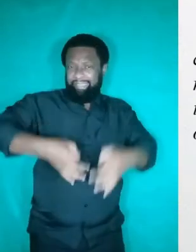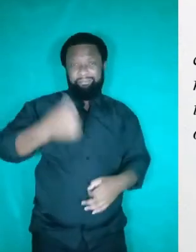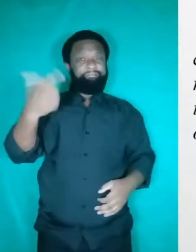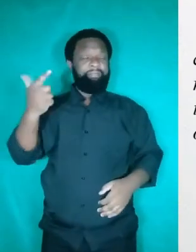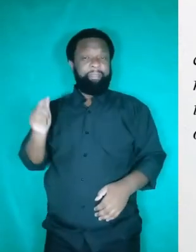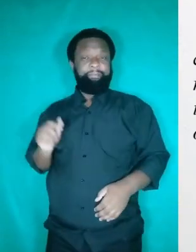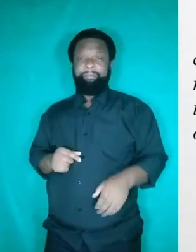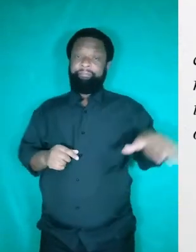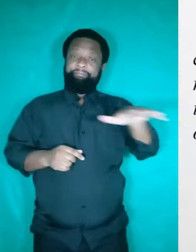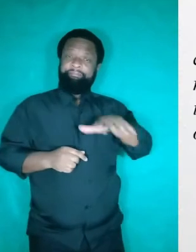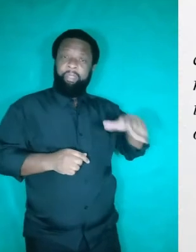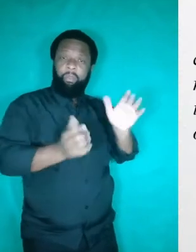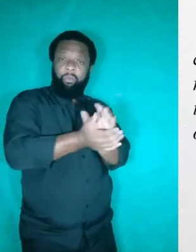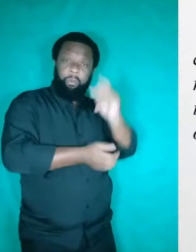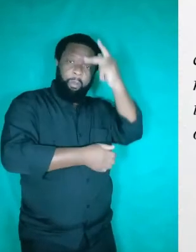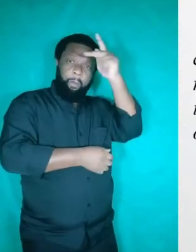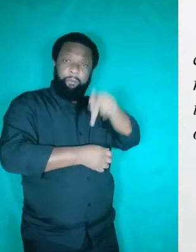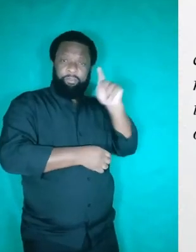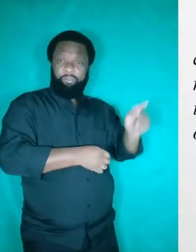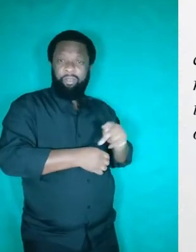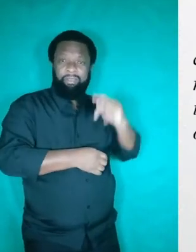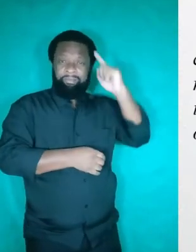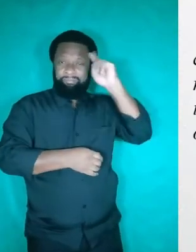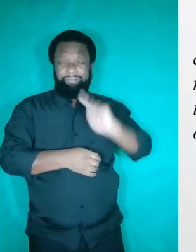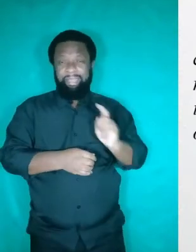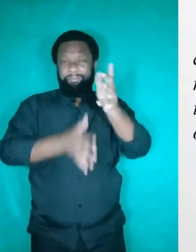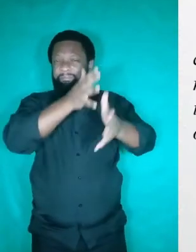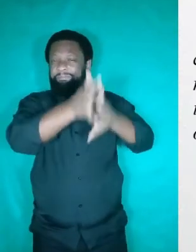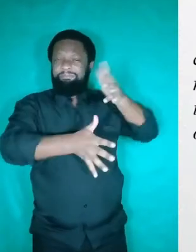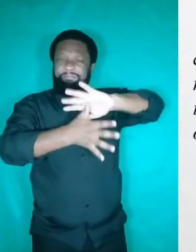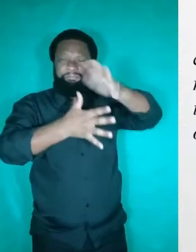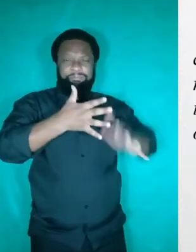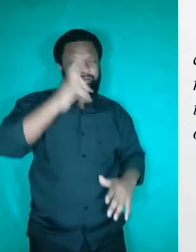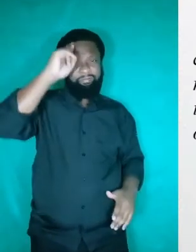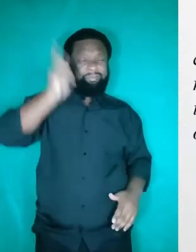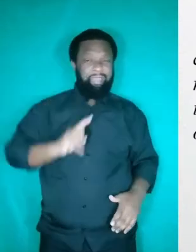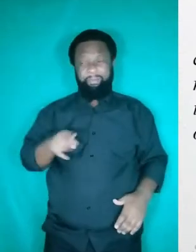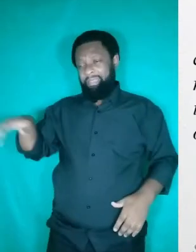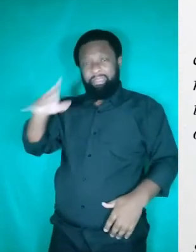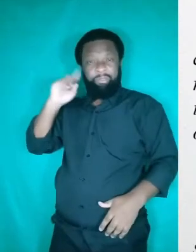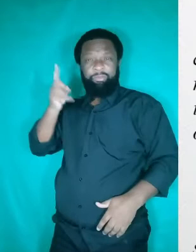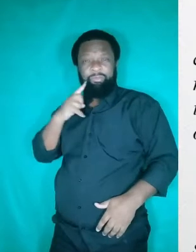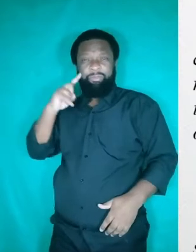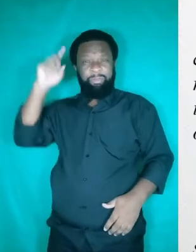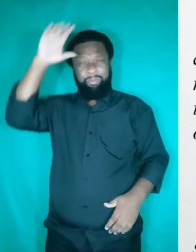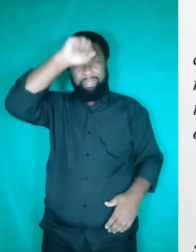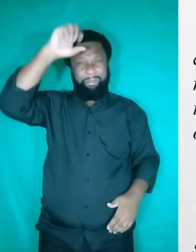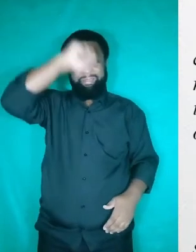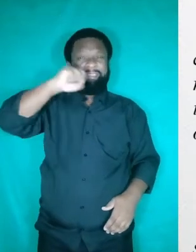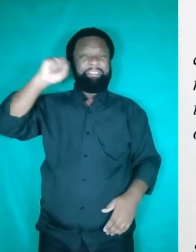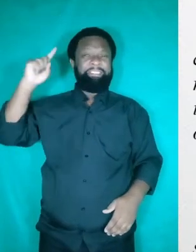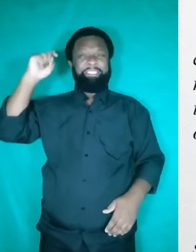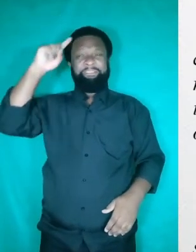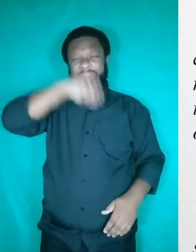professores também não possuem conhecimento da língua brasileira de sinais, o que dificulta o aprendizado dessas pessoas. Além disso,